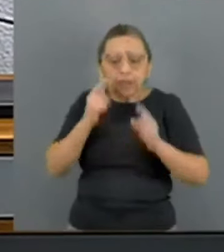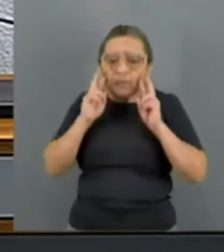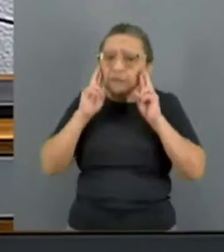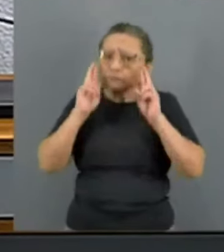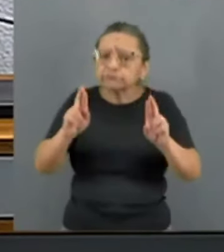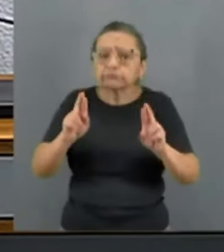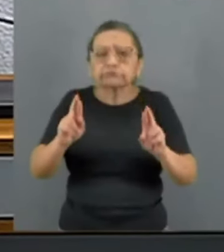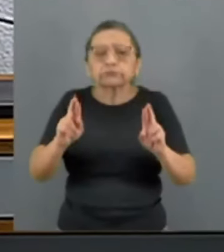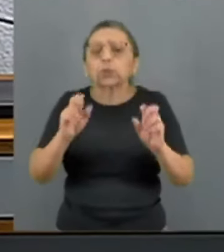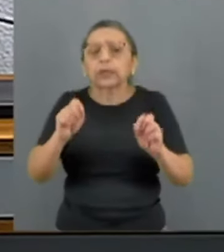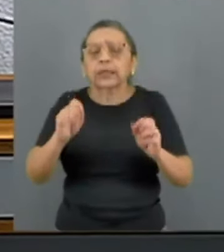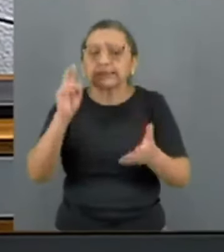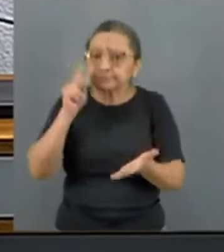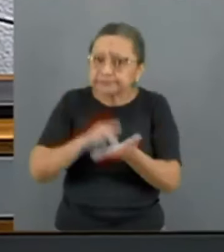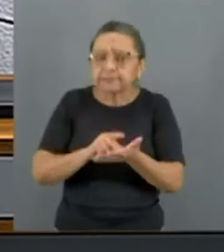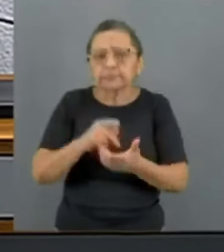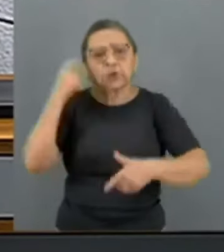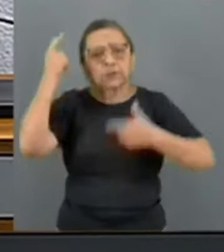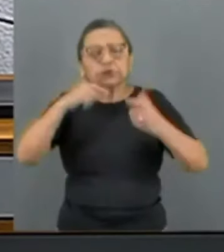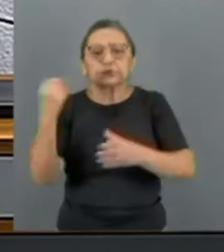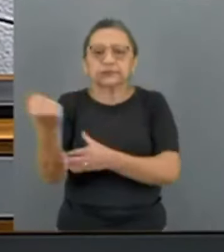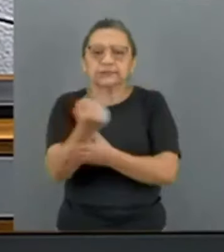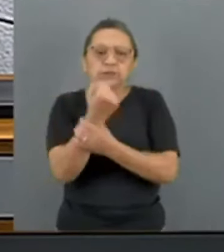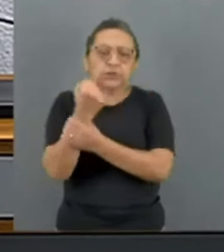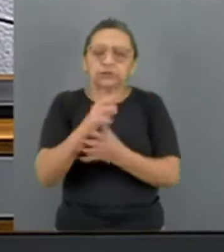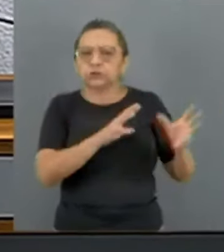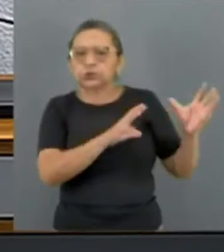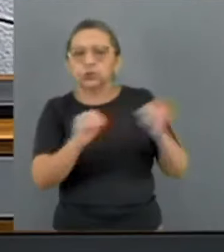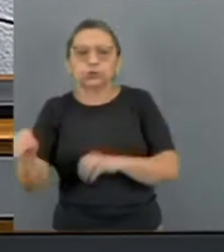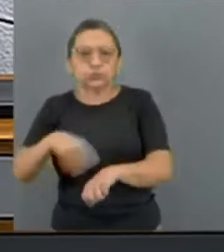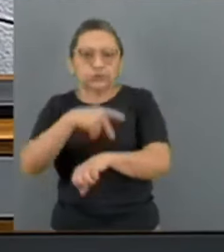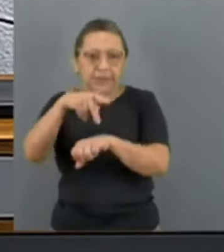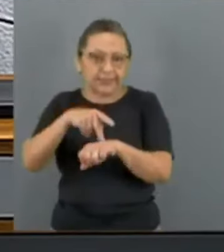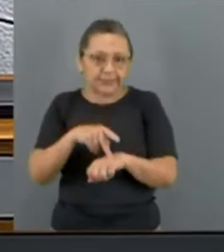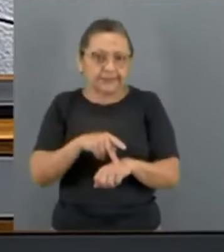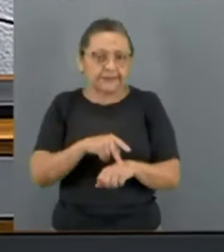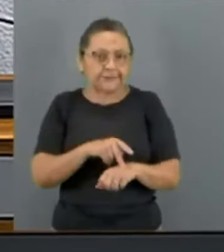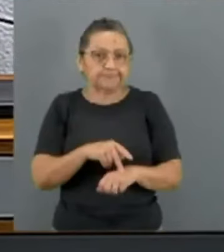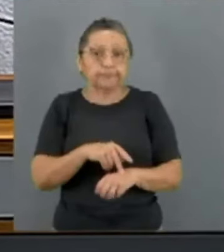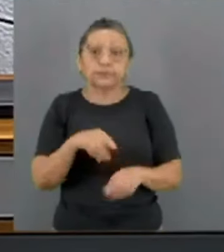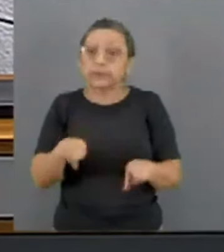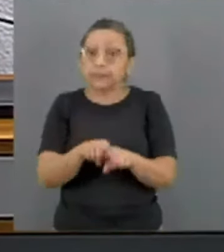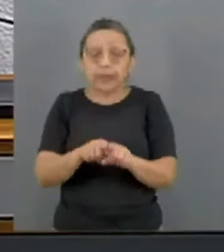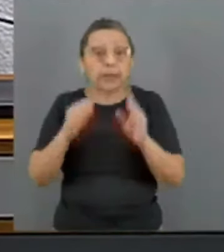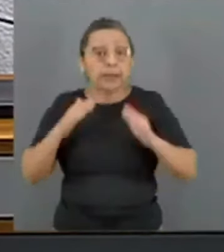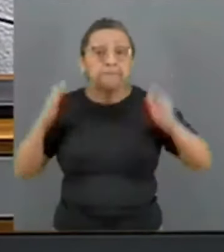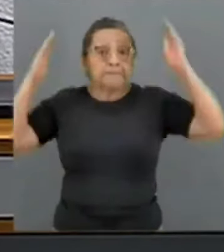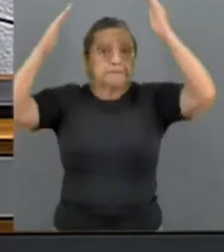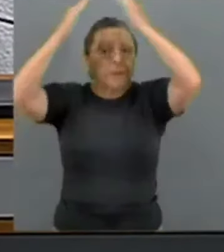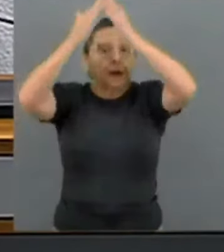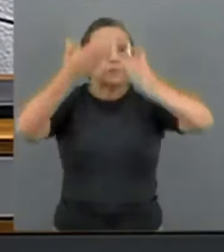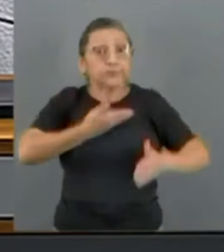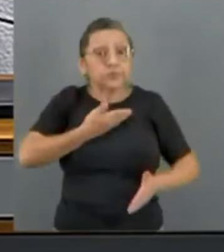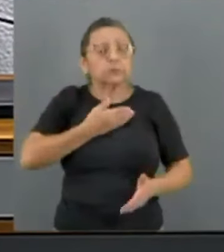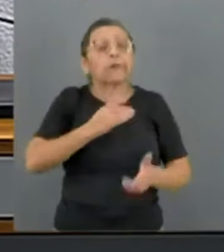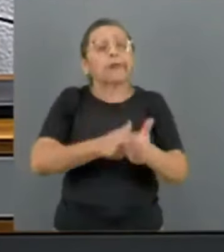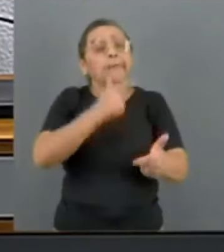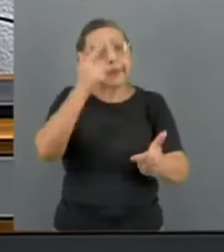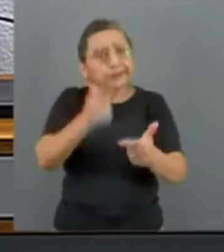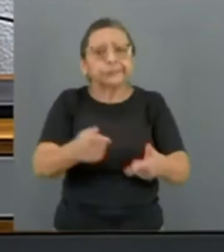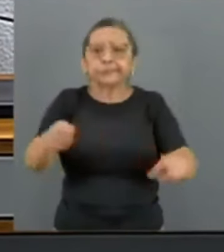legítimas preocupações de segurança de todas as partes. Até o Papa Francisco repetiu também essa